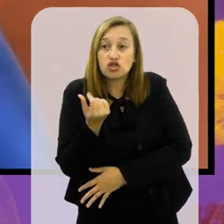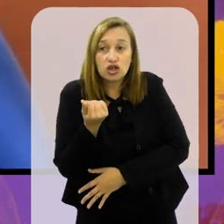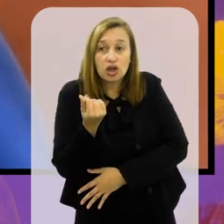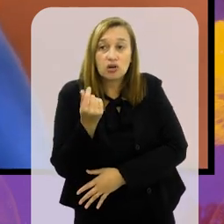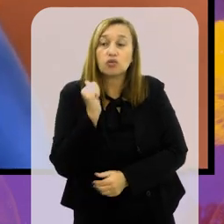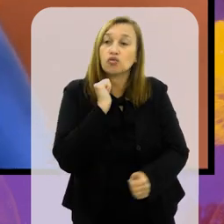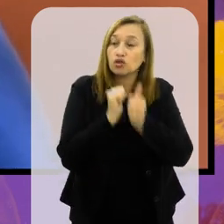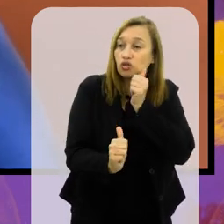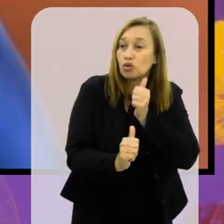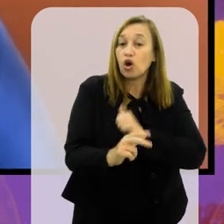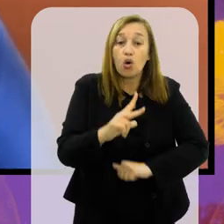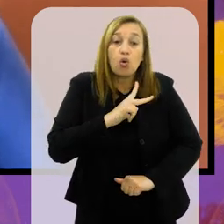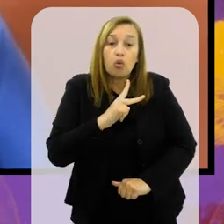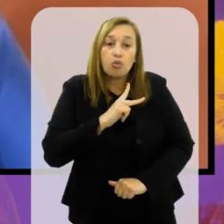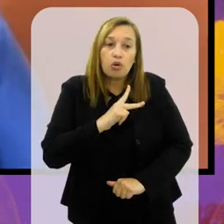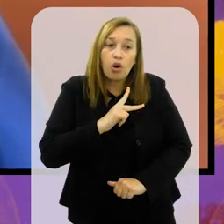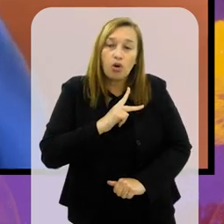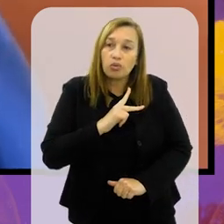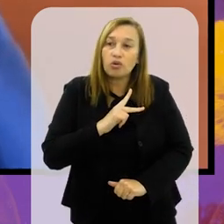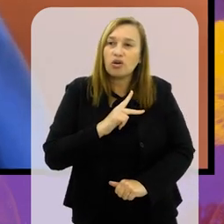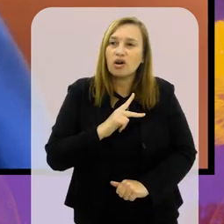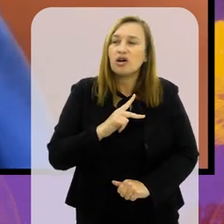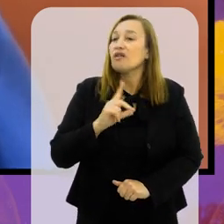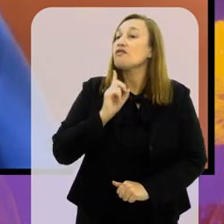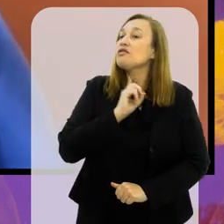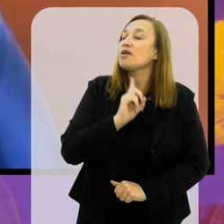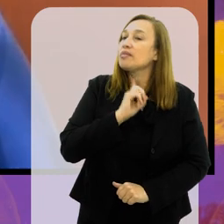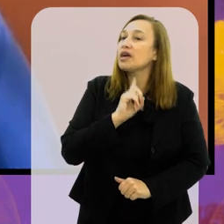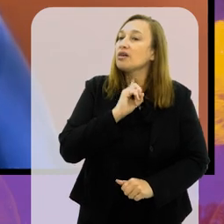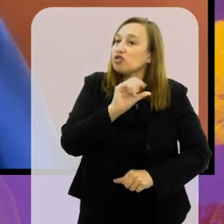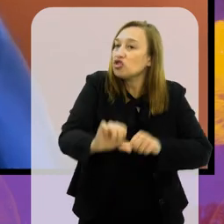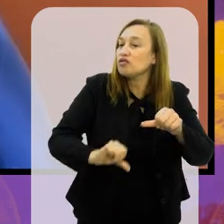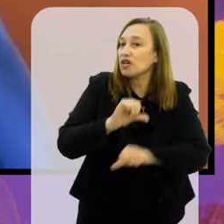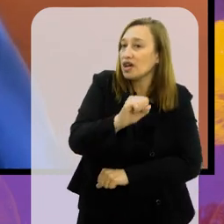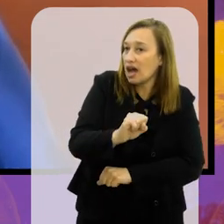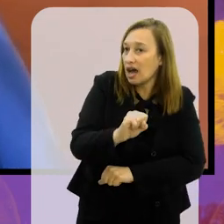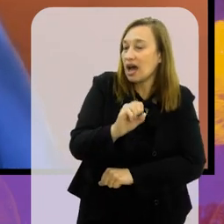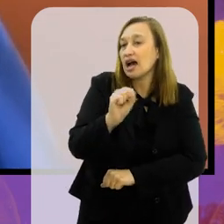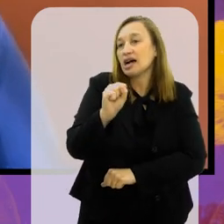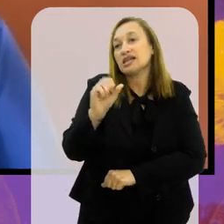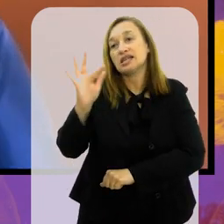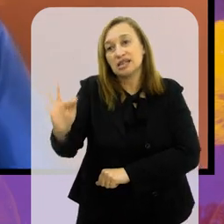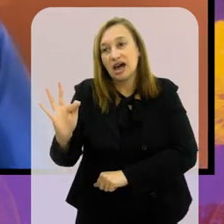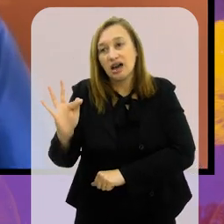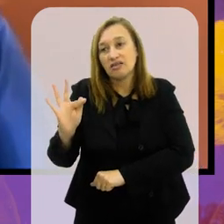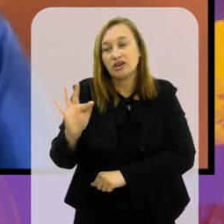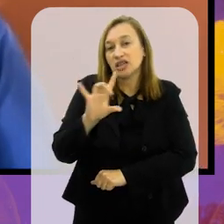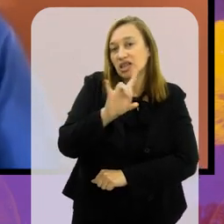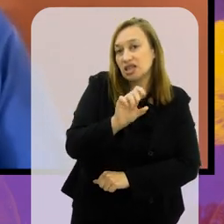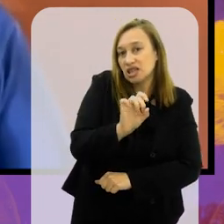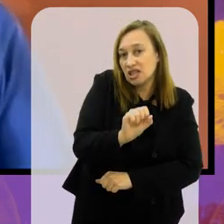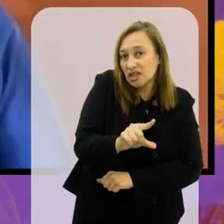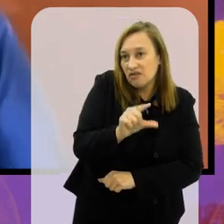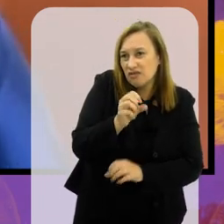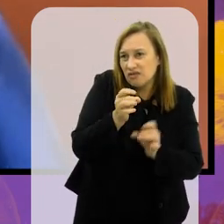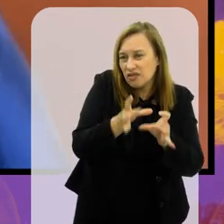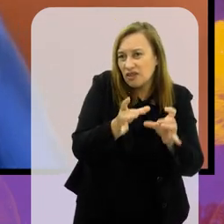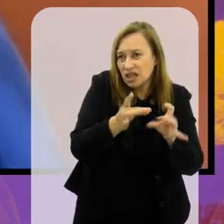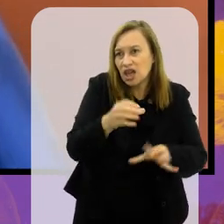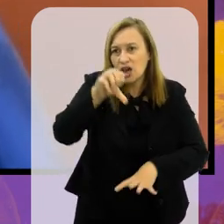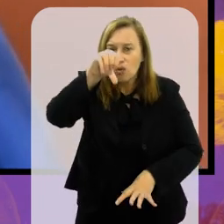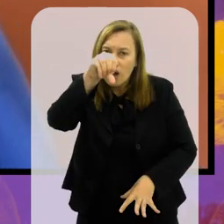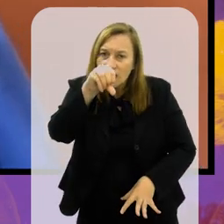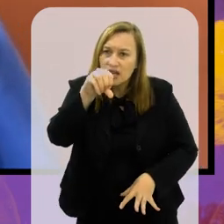futebol. O próprio Flamengo estuda virar uma SAP, não de vender 70%, mas de vender